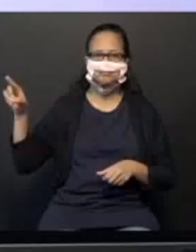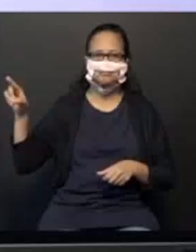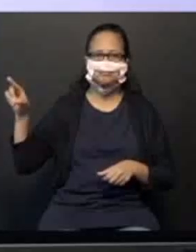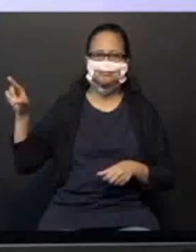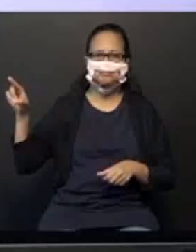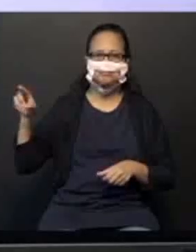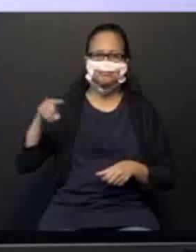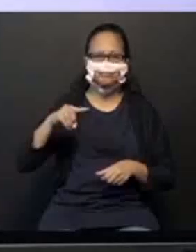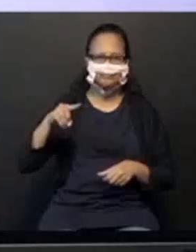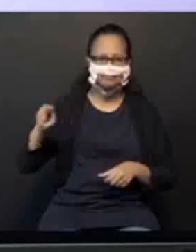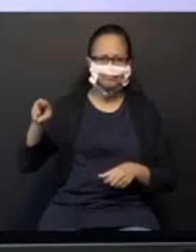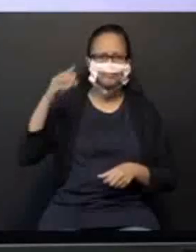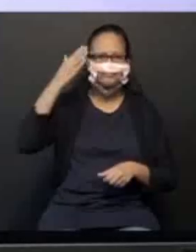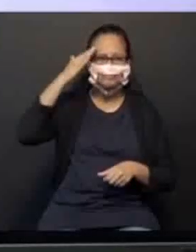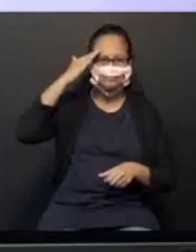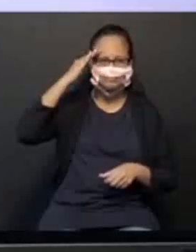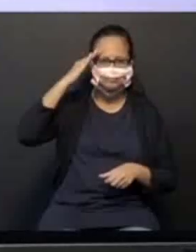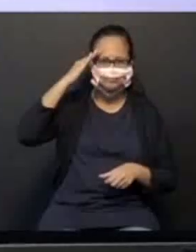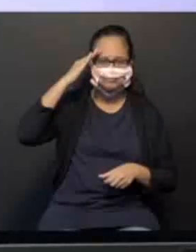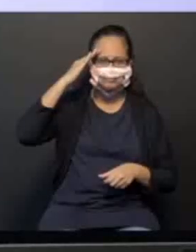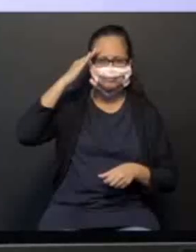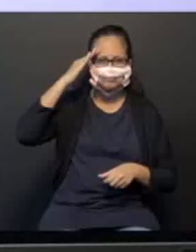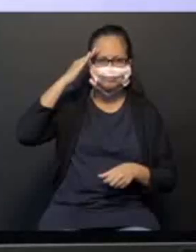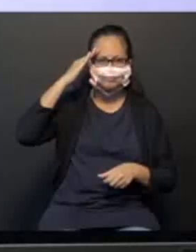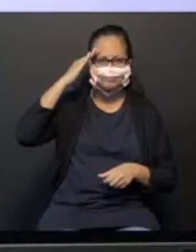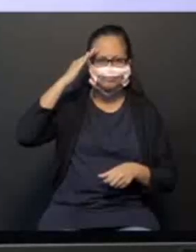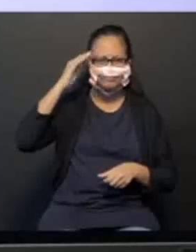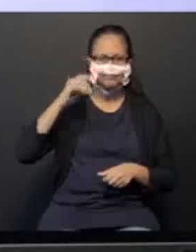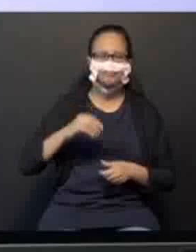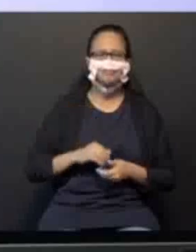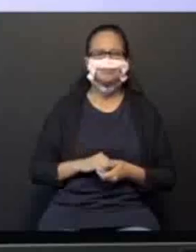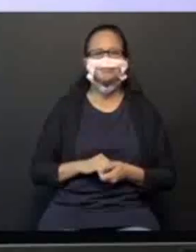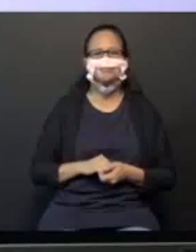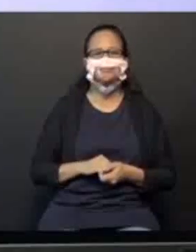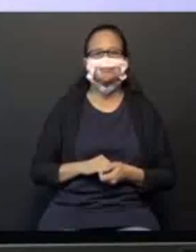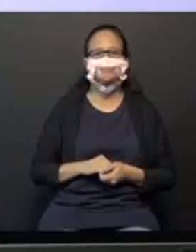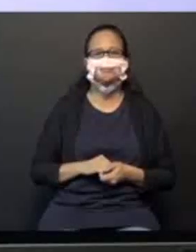Vocês sabem essa. Vamos lá. Dois minutinhos para vocês fazerem.